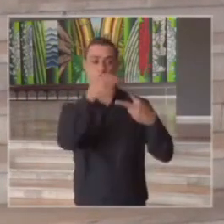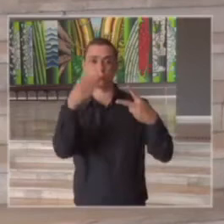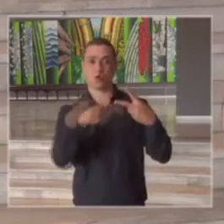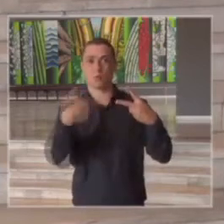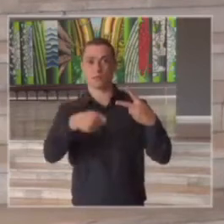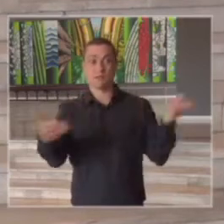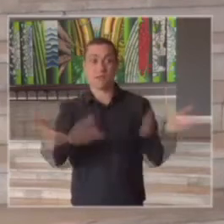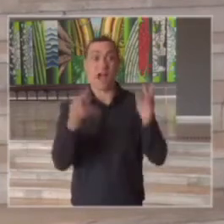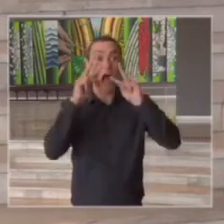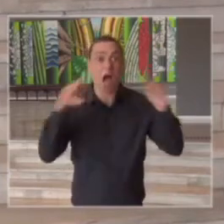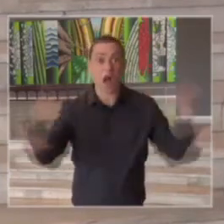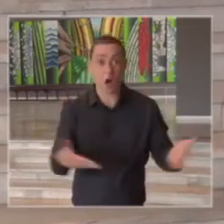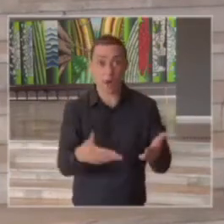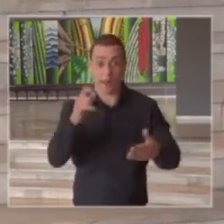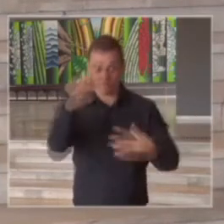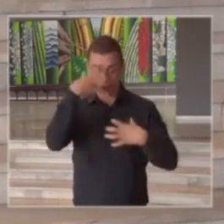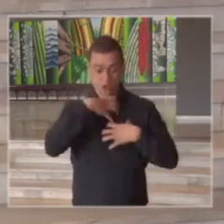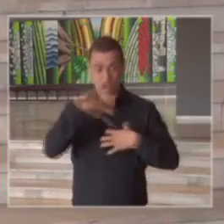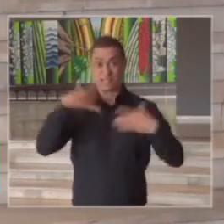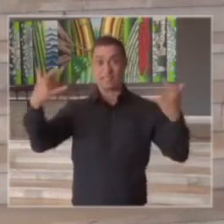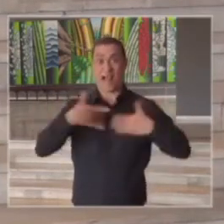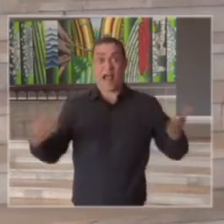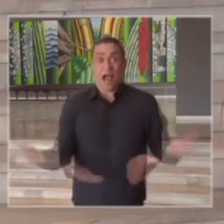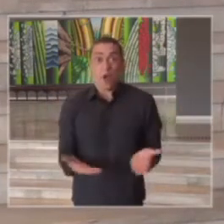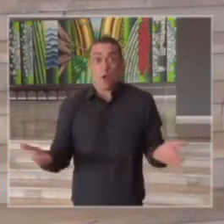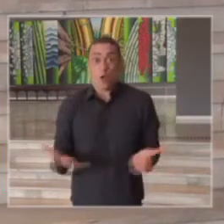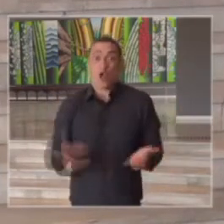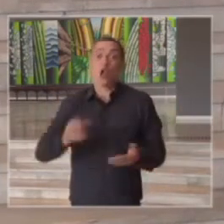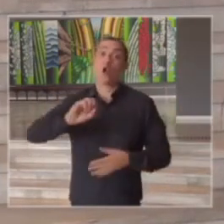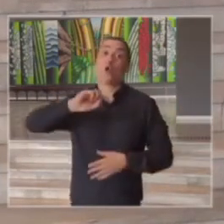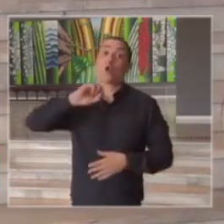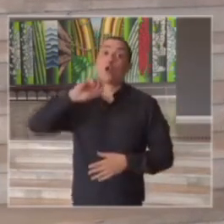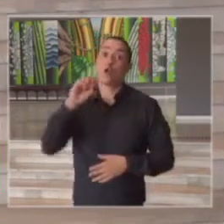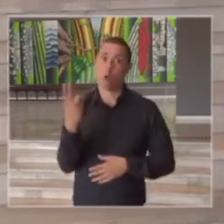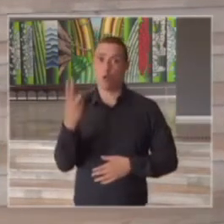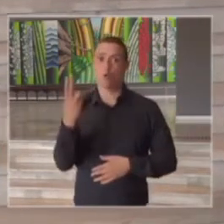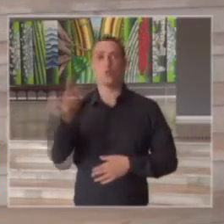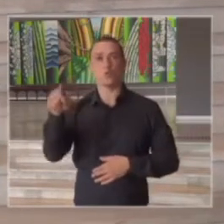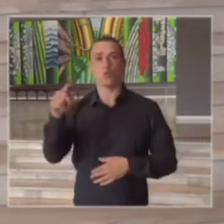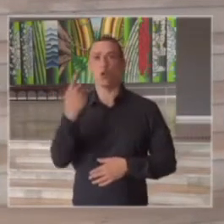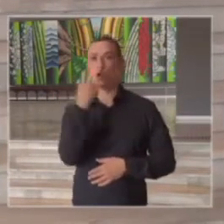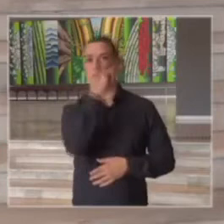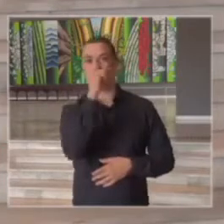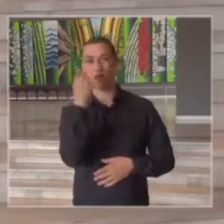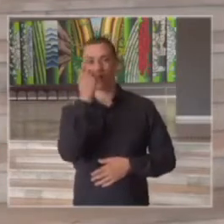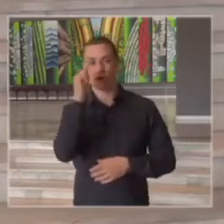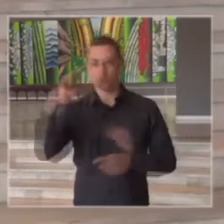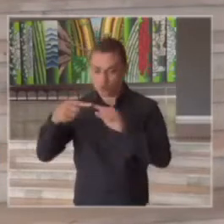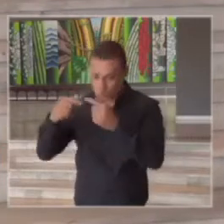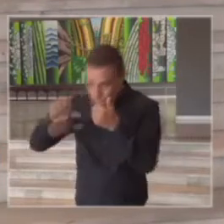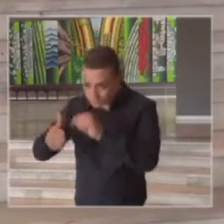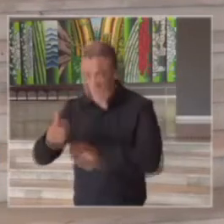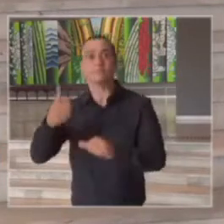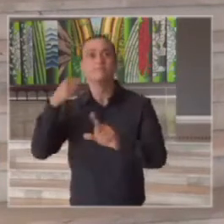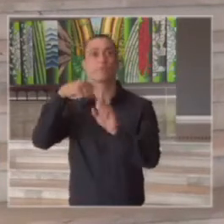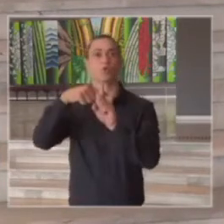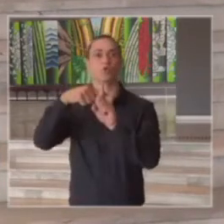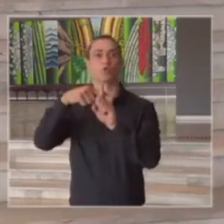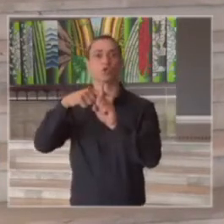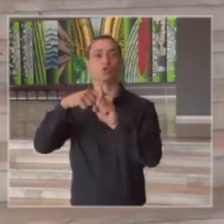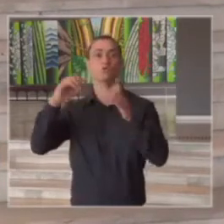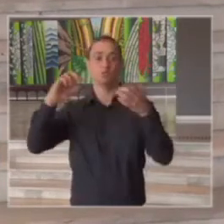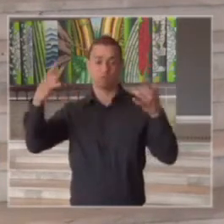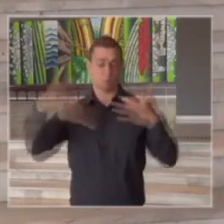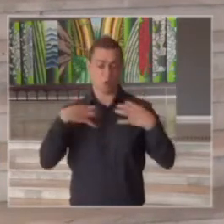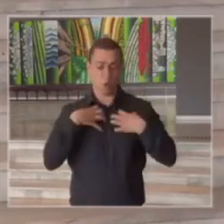a presença de sintomas ou a realização de um teste RT-PCR em indivíduos